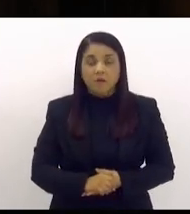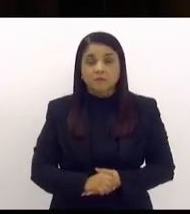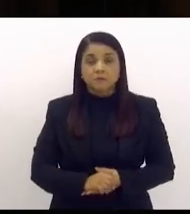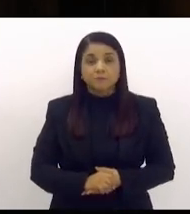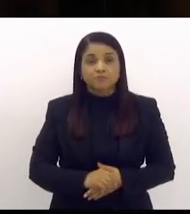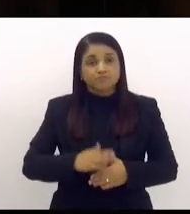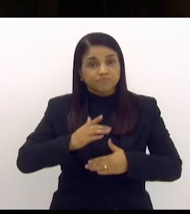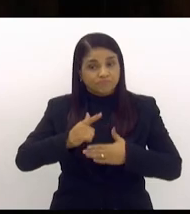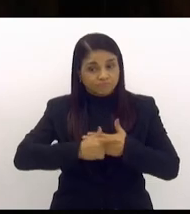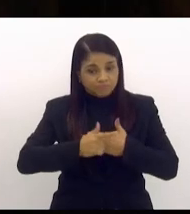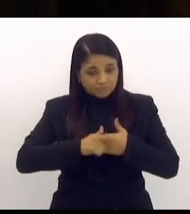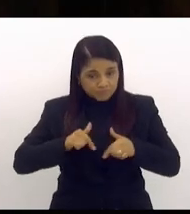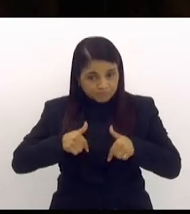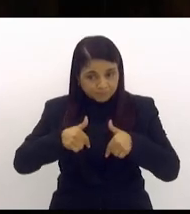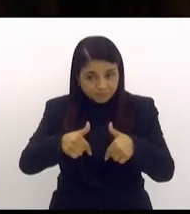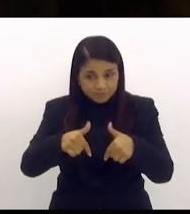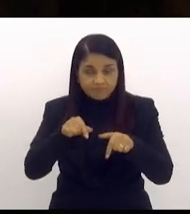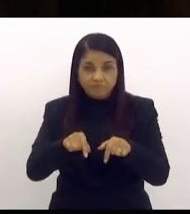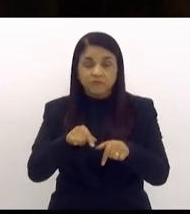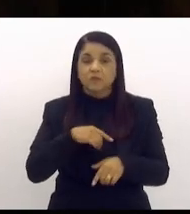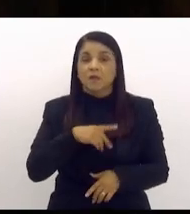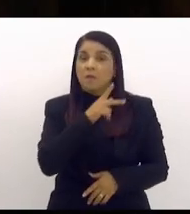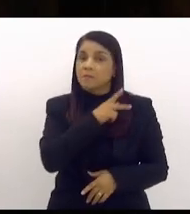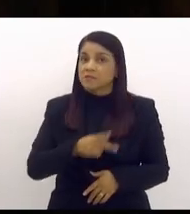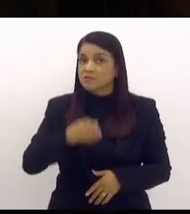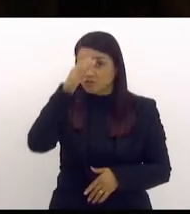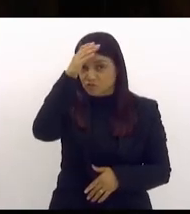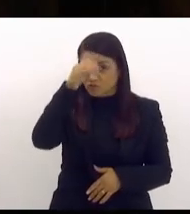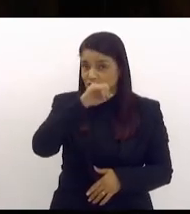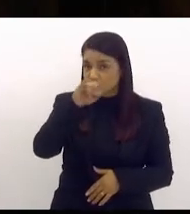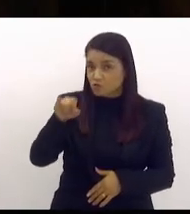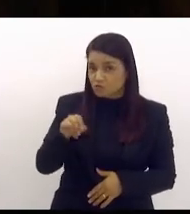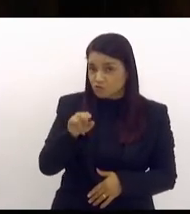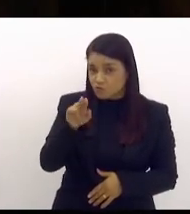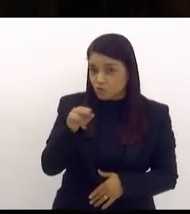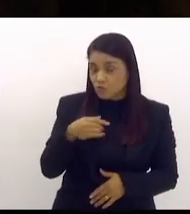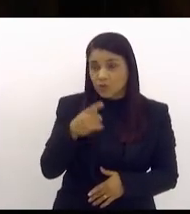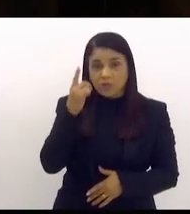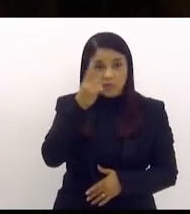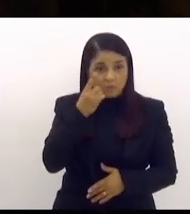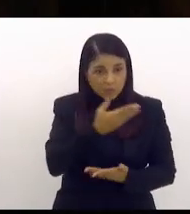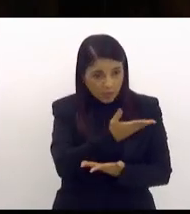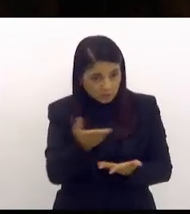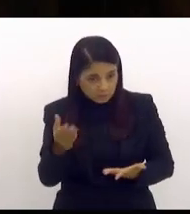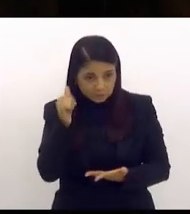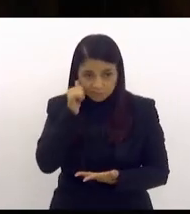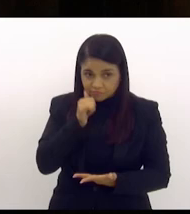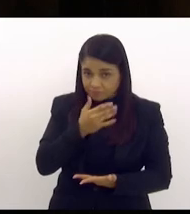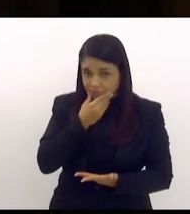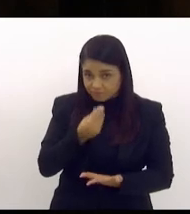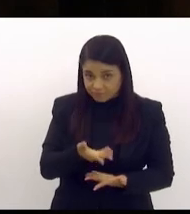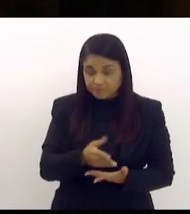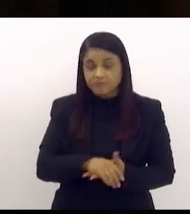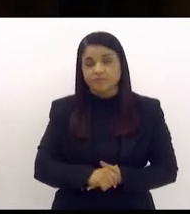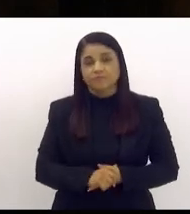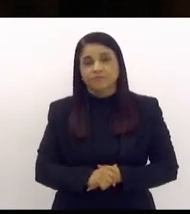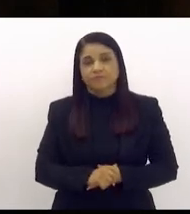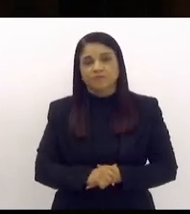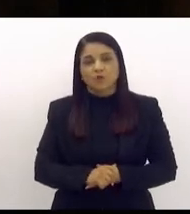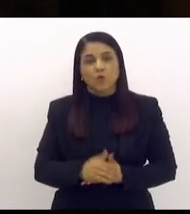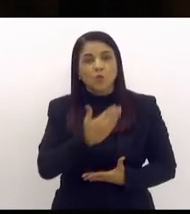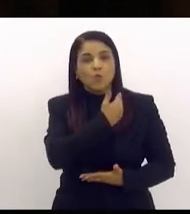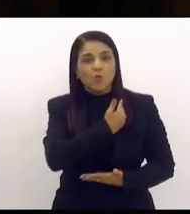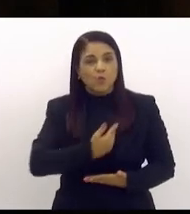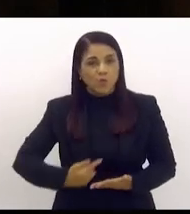presidenta deputada tia ju nobres deputados e deputadas o